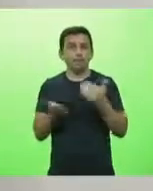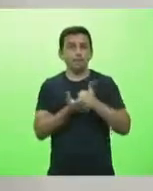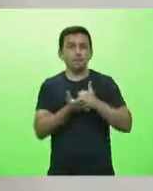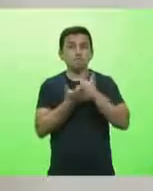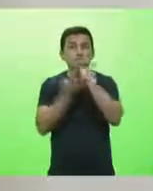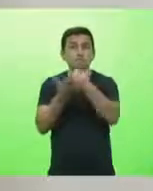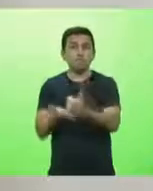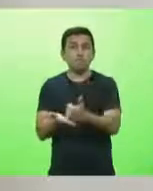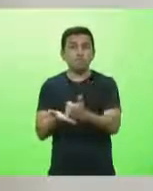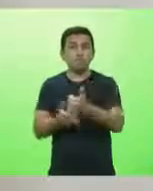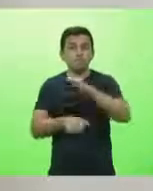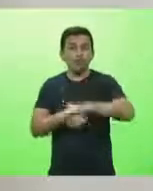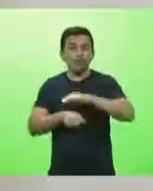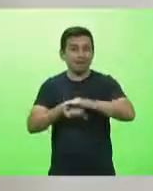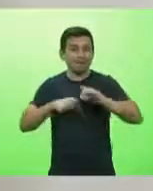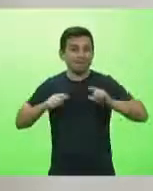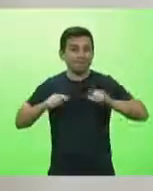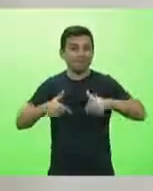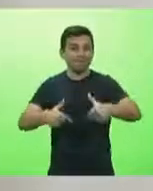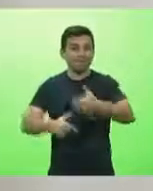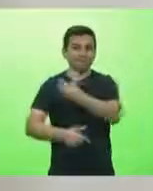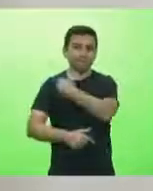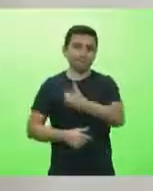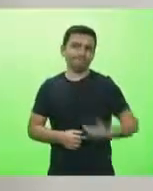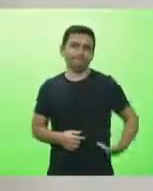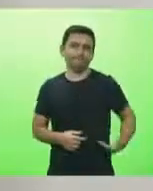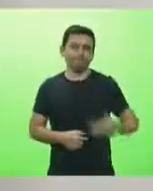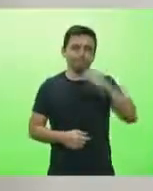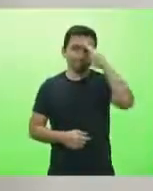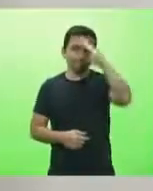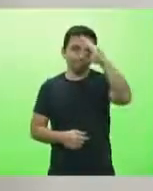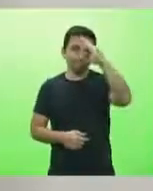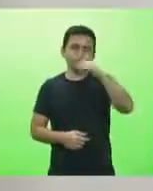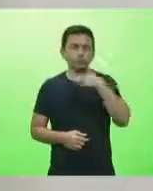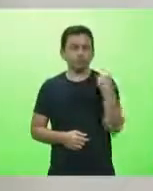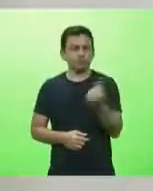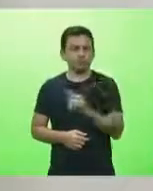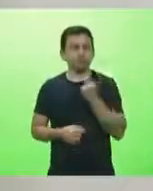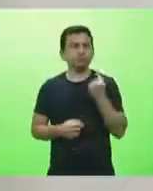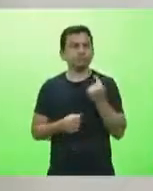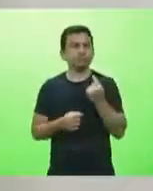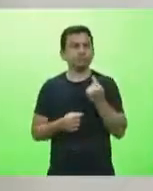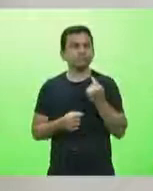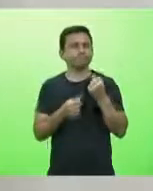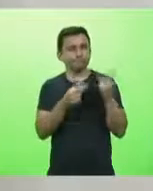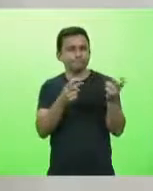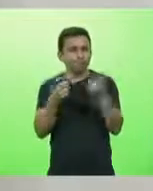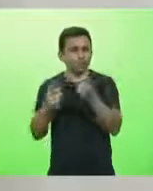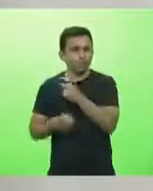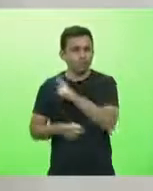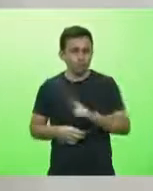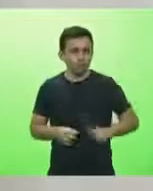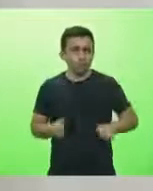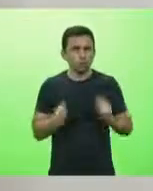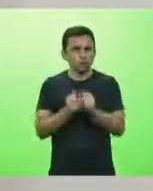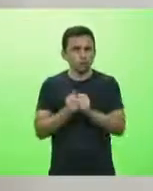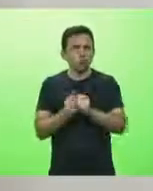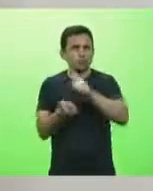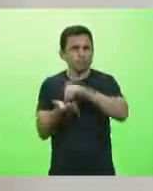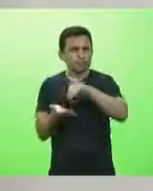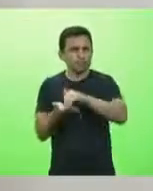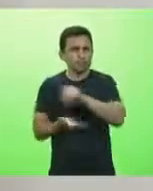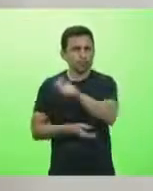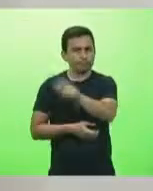ação, uma atitude do governador Moisés. Então, nós temos visto, em alguns momentos, o governador Moisés e os seus secretários reclamarem